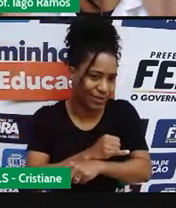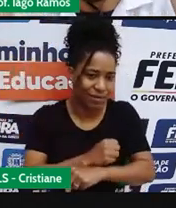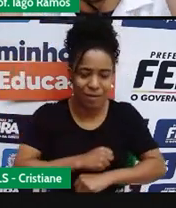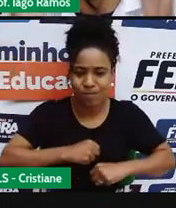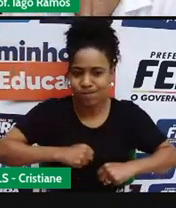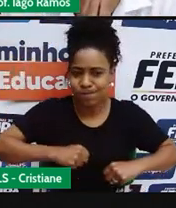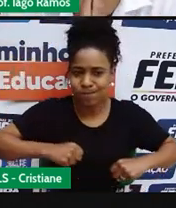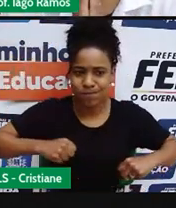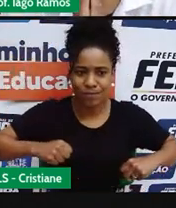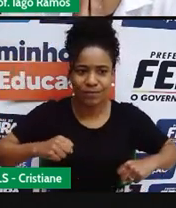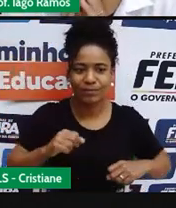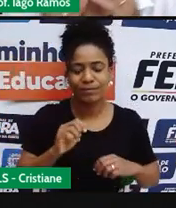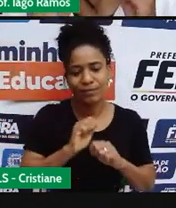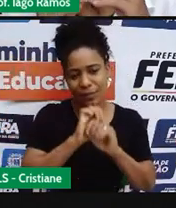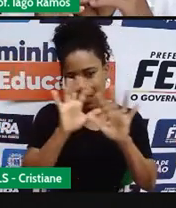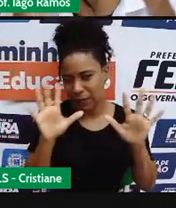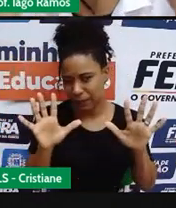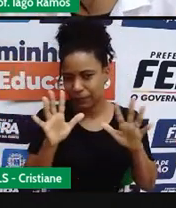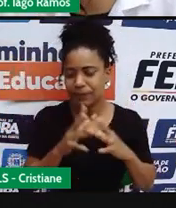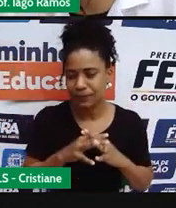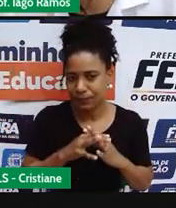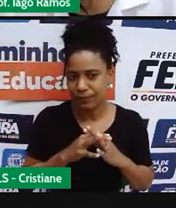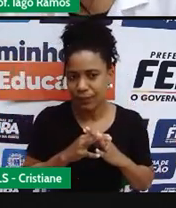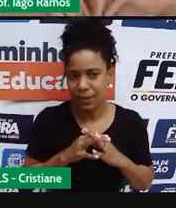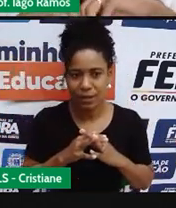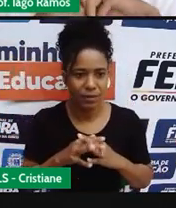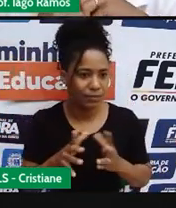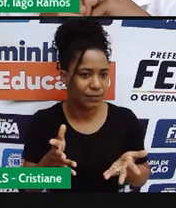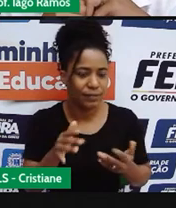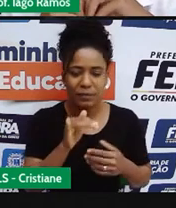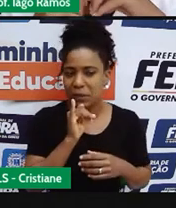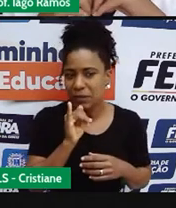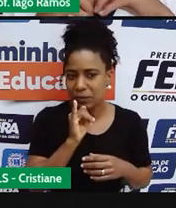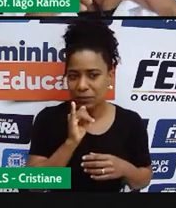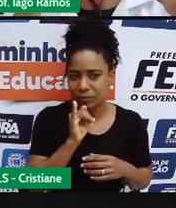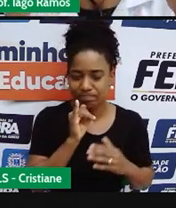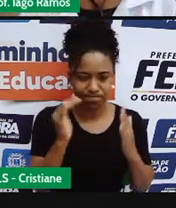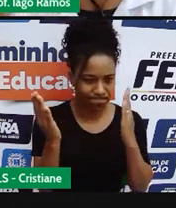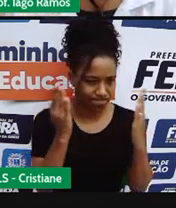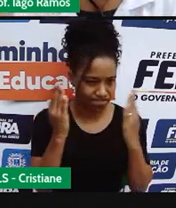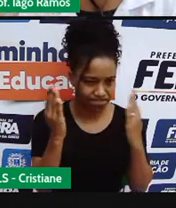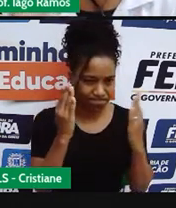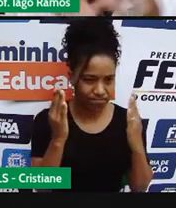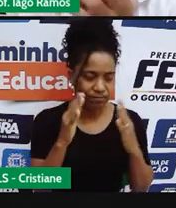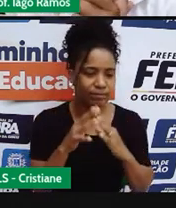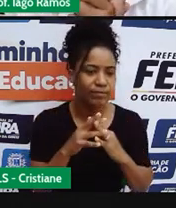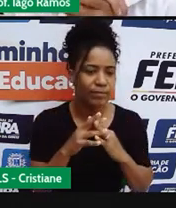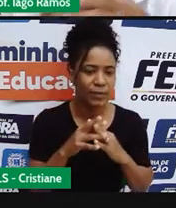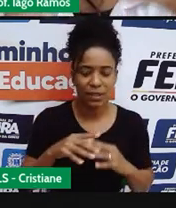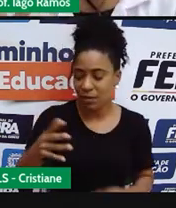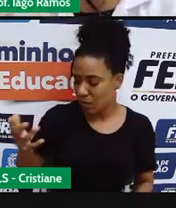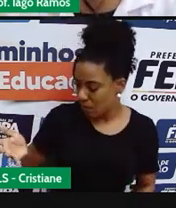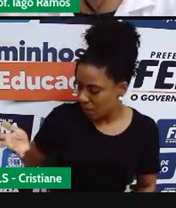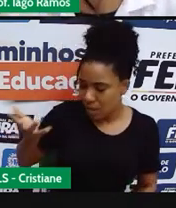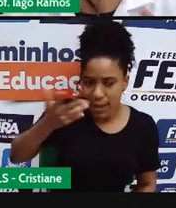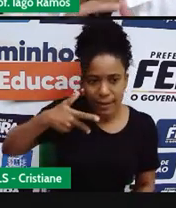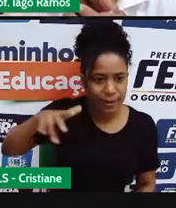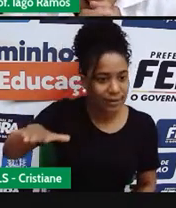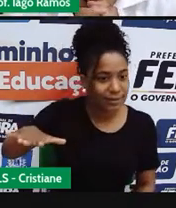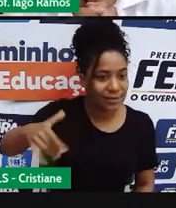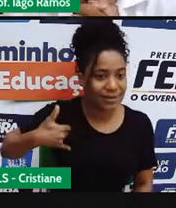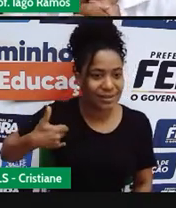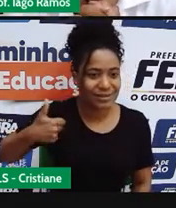mas, por exemplo, deixa eu deixar isso claro. Suponha que uma pessoa, sei lá, suponha que uma criança de 10 anos